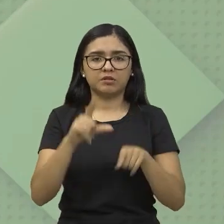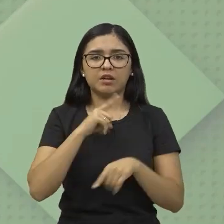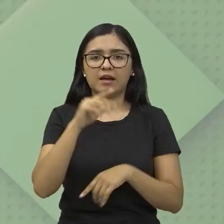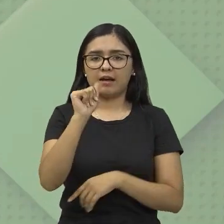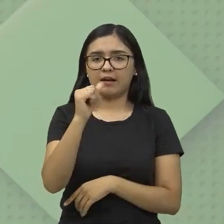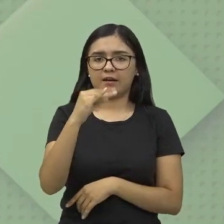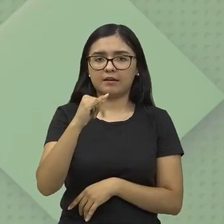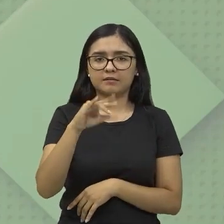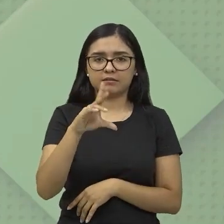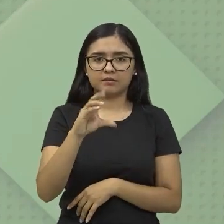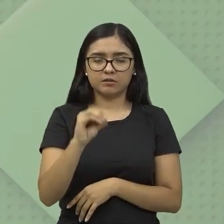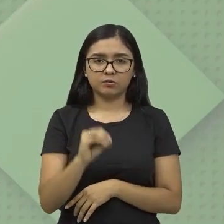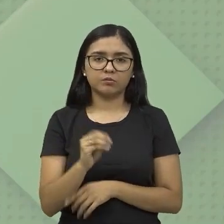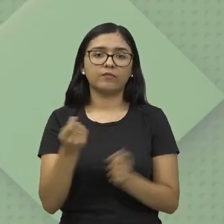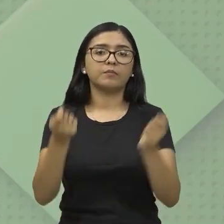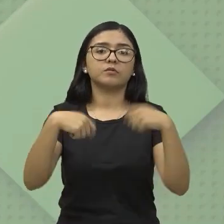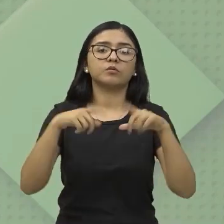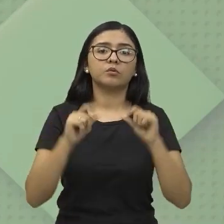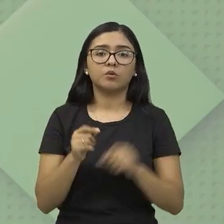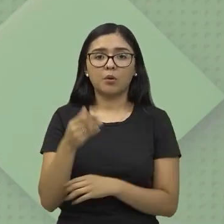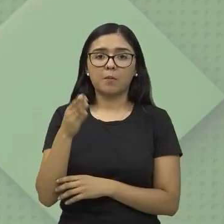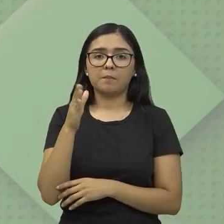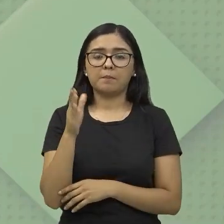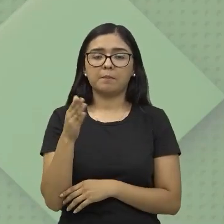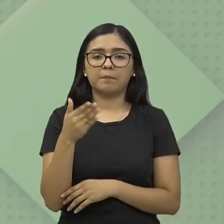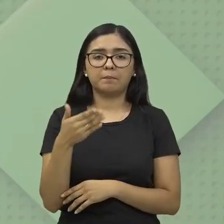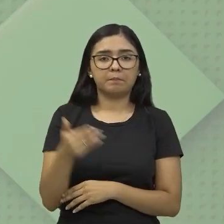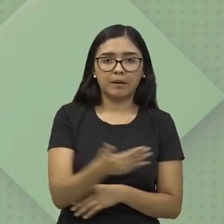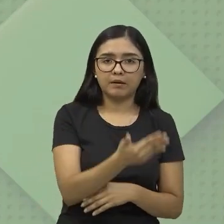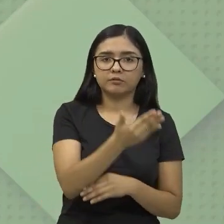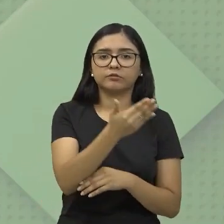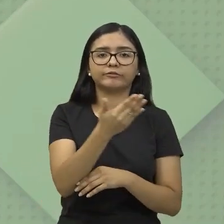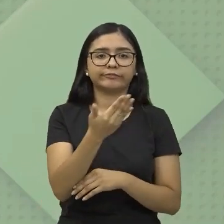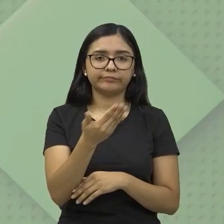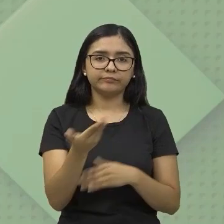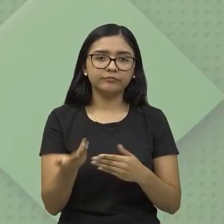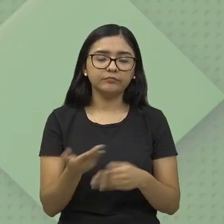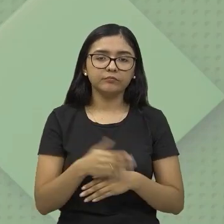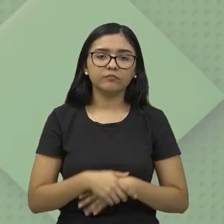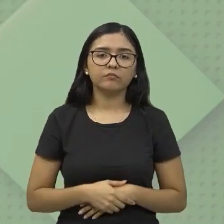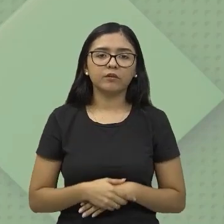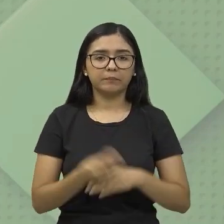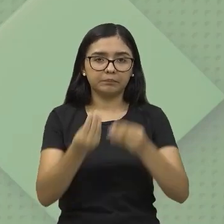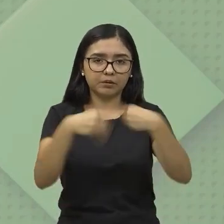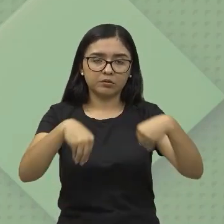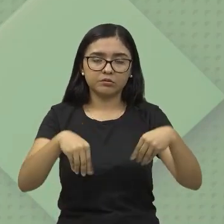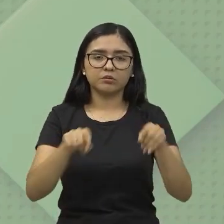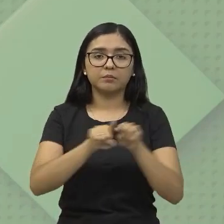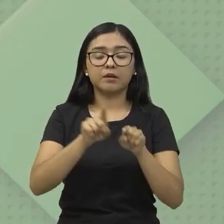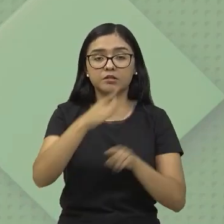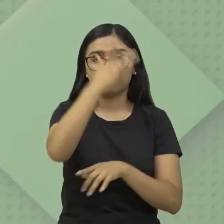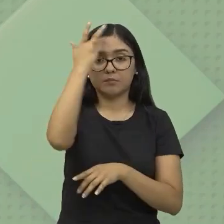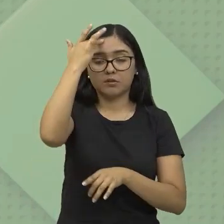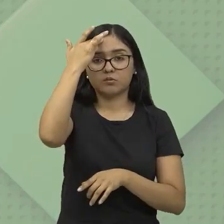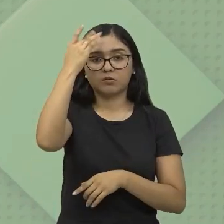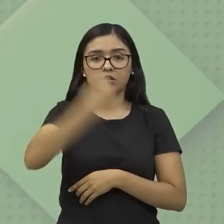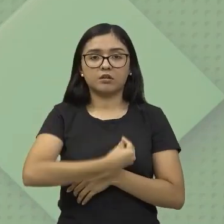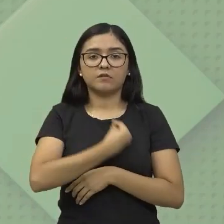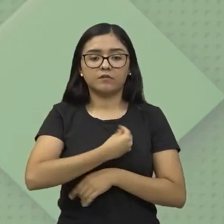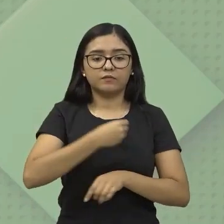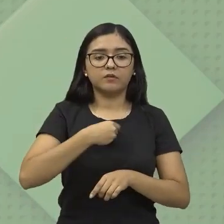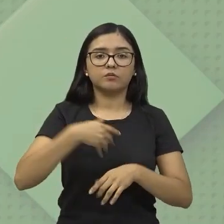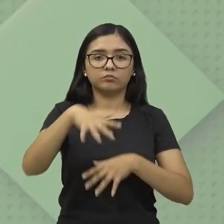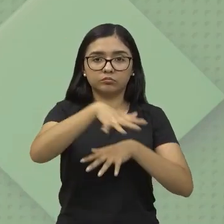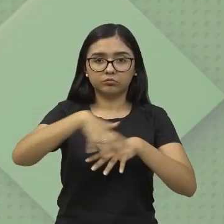vai aí favorecer a morte de alguns animais, como os peixes, por exemplo. As pessoas que moravam ali naquela região também